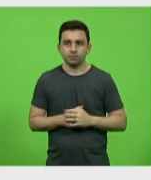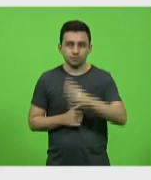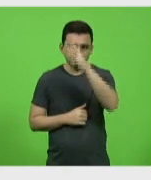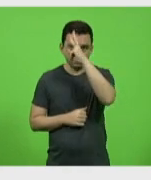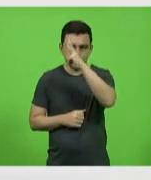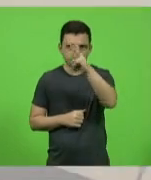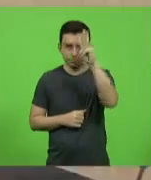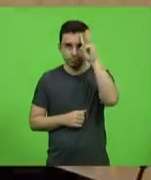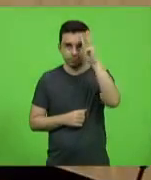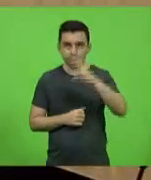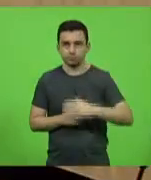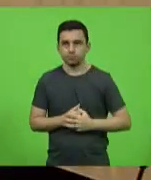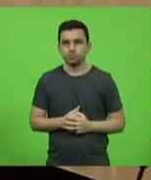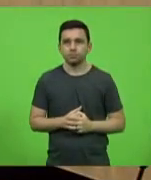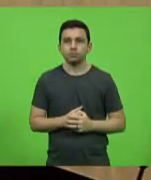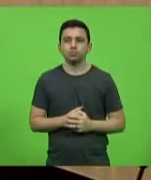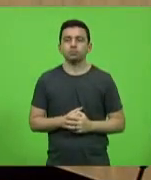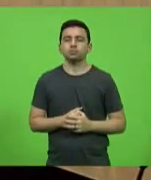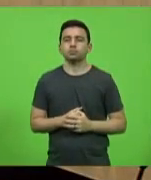Senhor presidente.